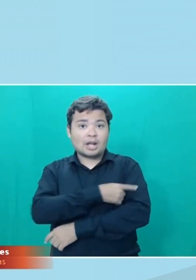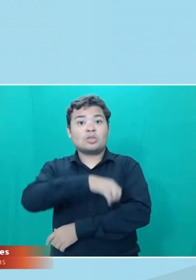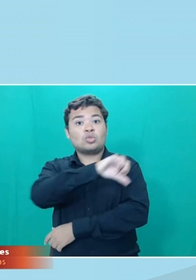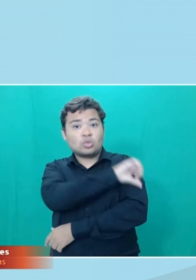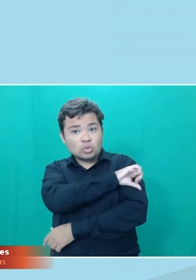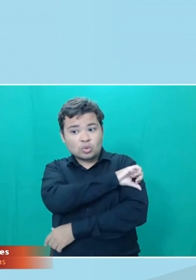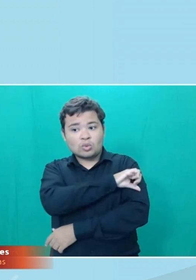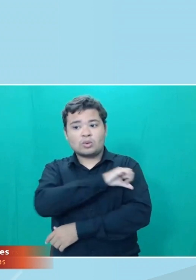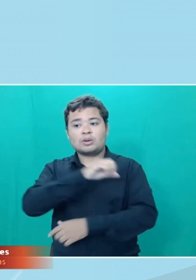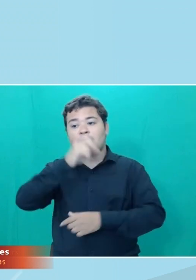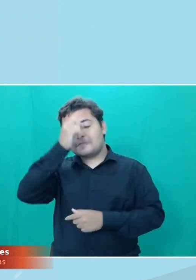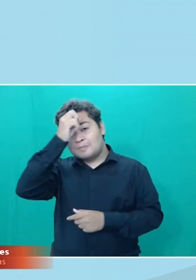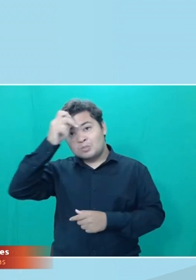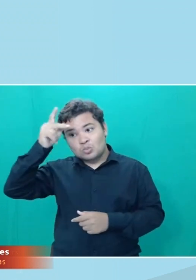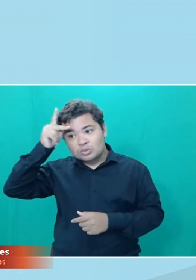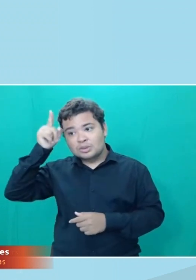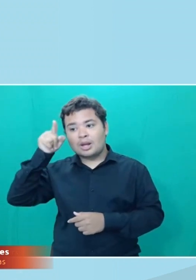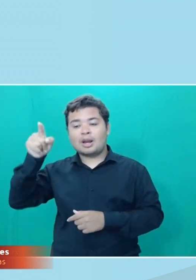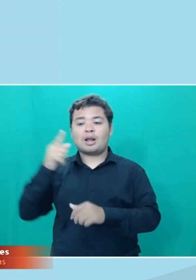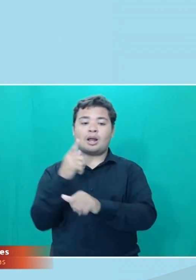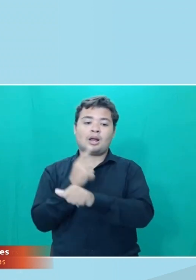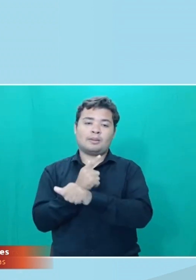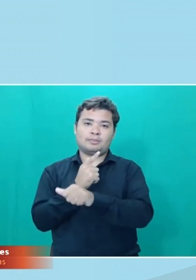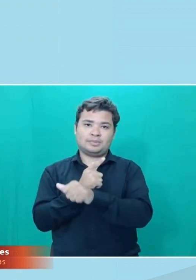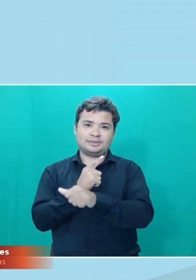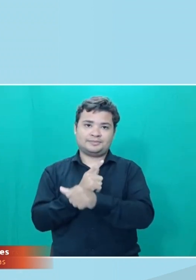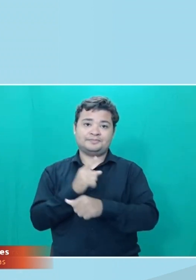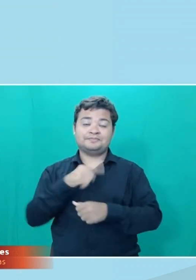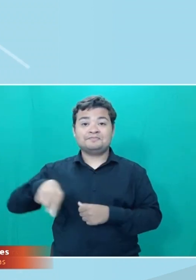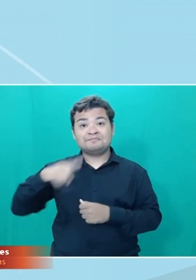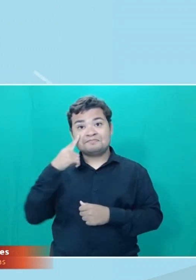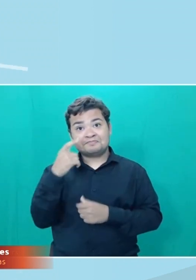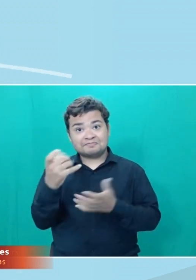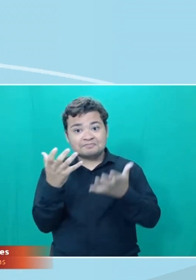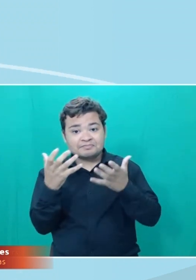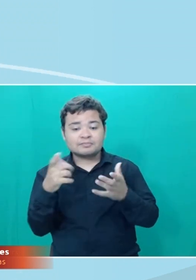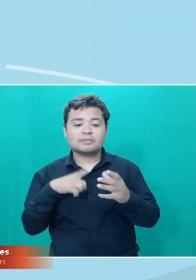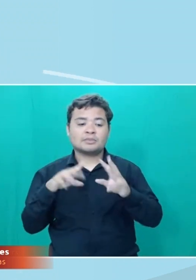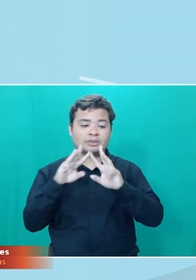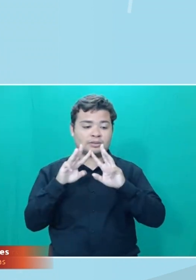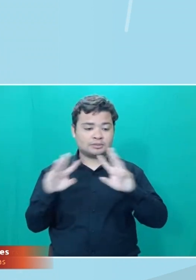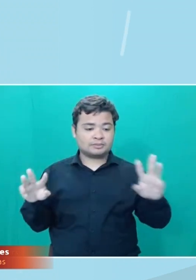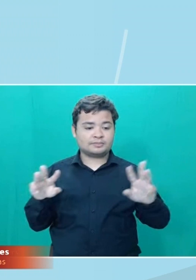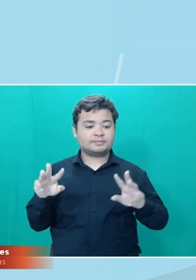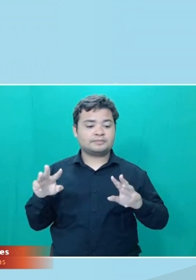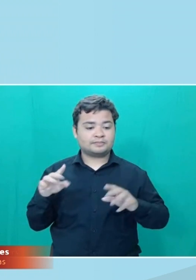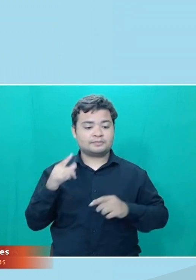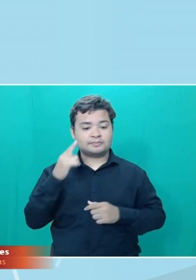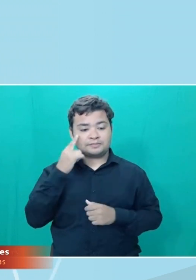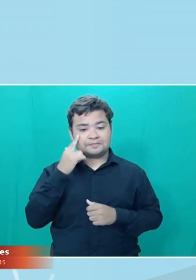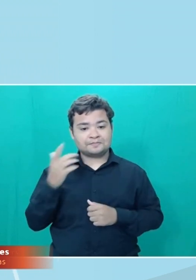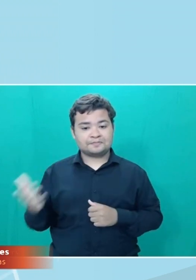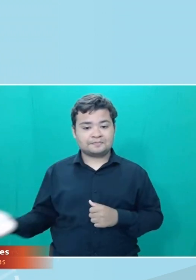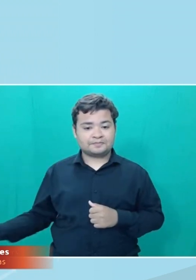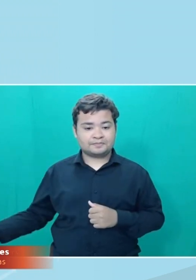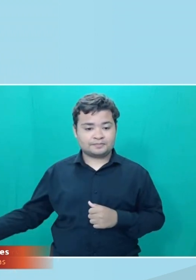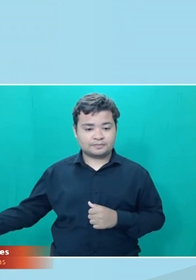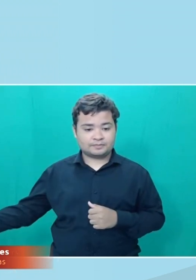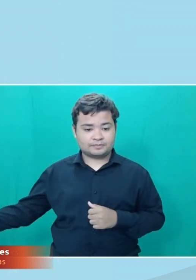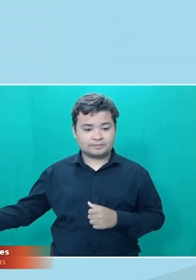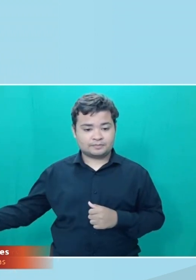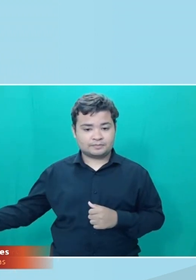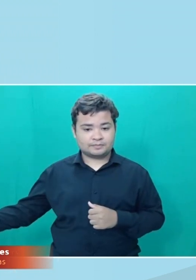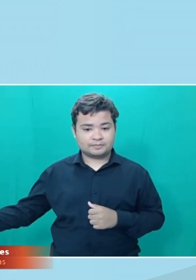de ensino de Aparecida de Goiânia. Os interessados devem acessar o site aparecida.go.gov